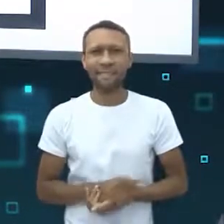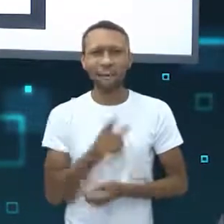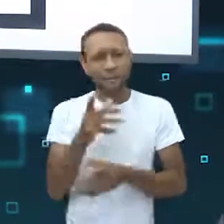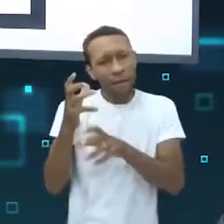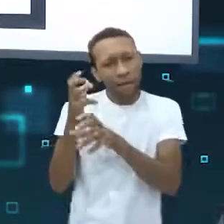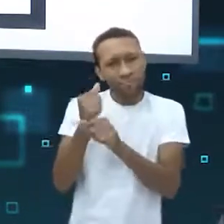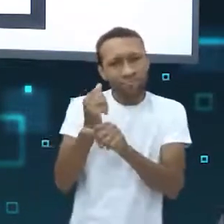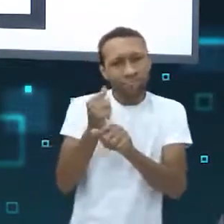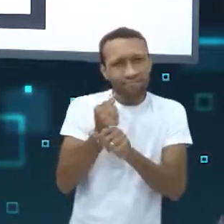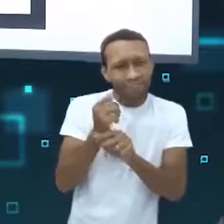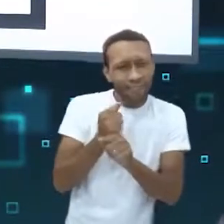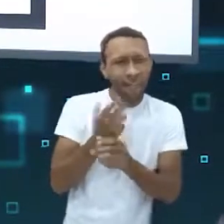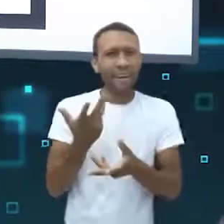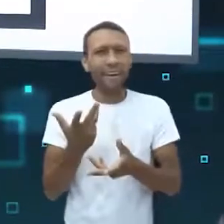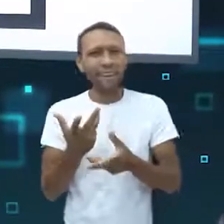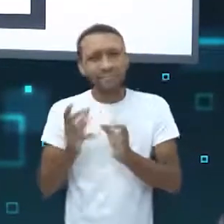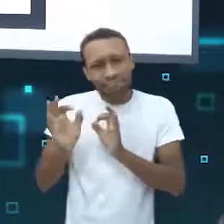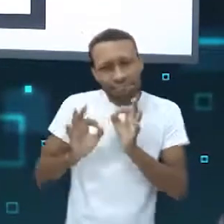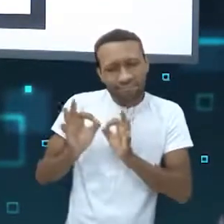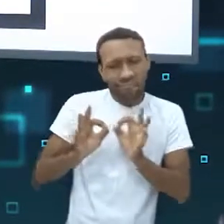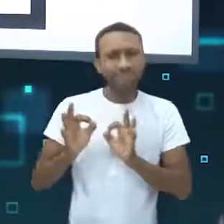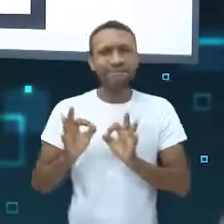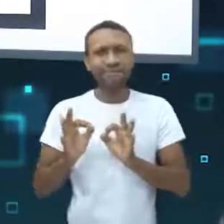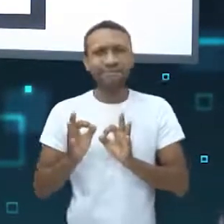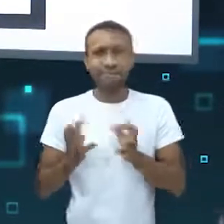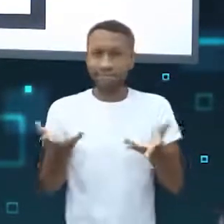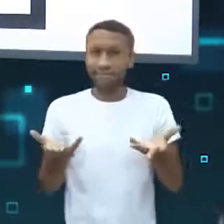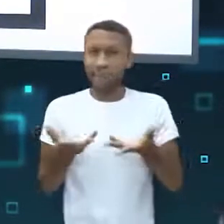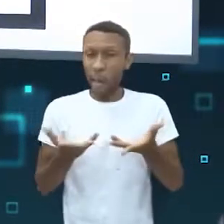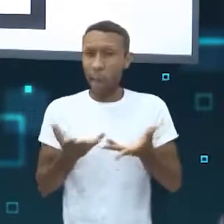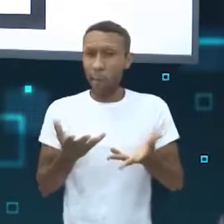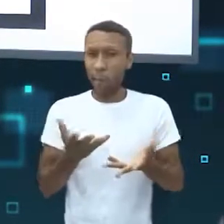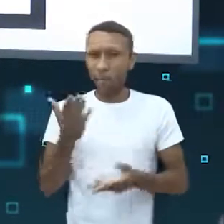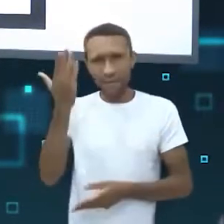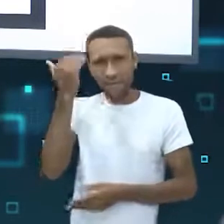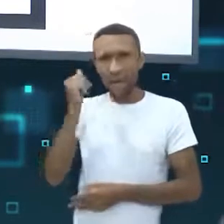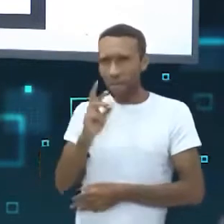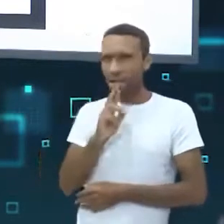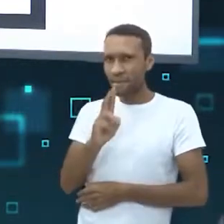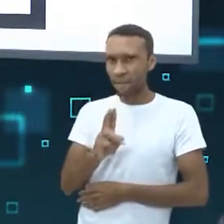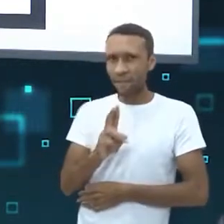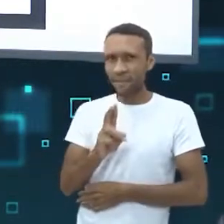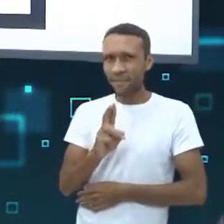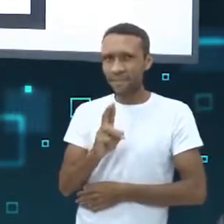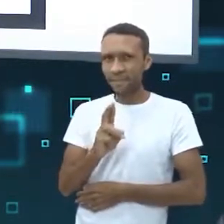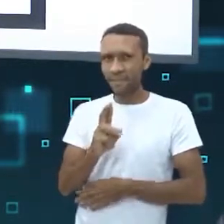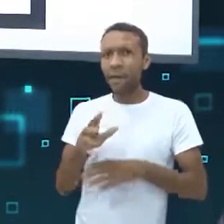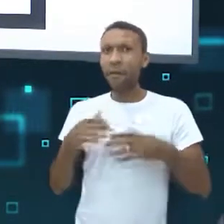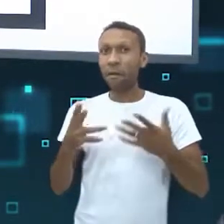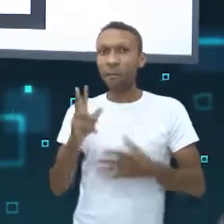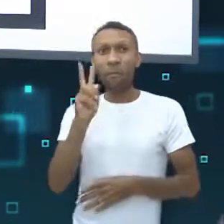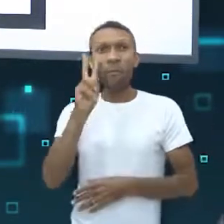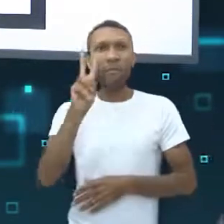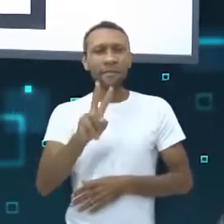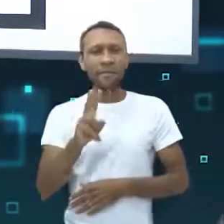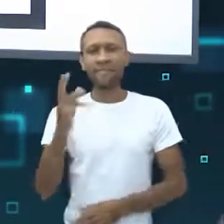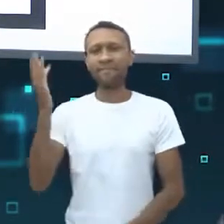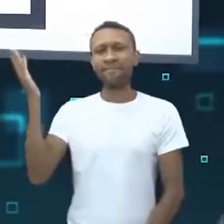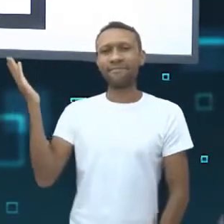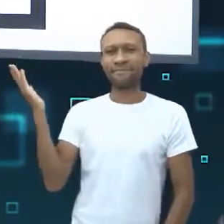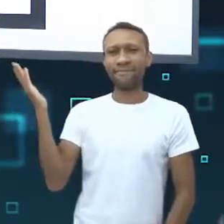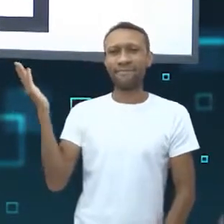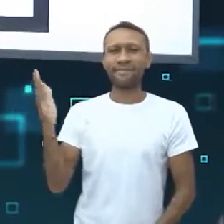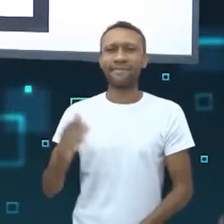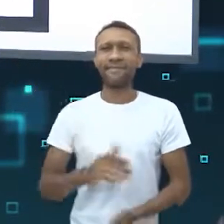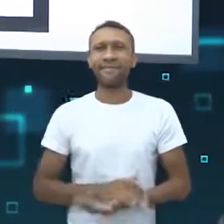Façam a continha aí no caderno de vocês. E agora que vocês têm o resultado, vamos olhar qual a classificação de cada um.